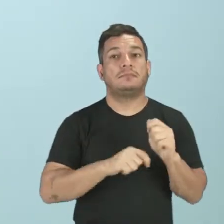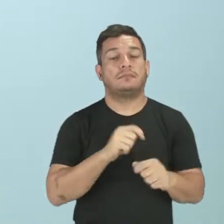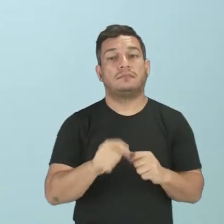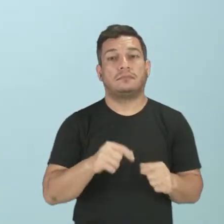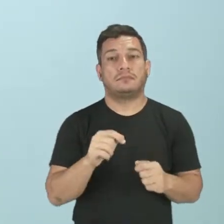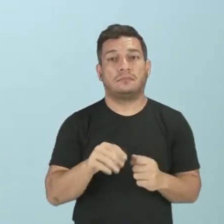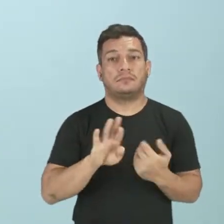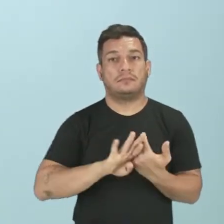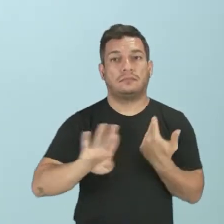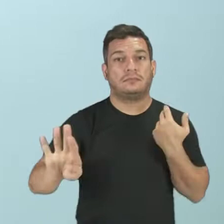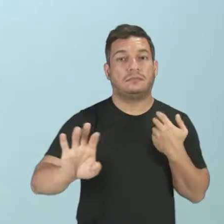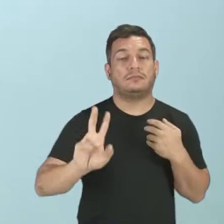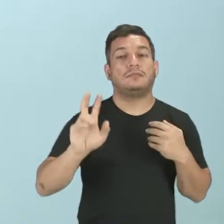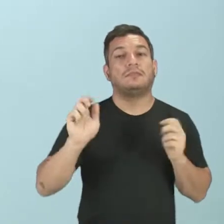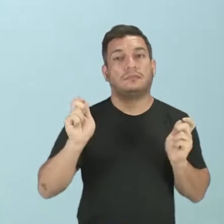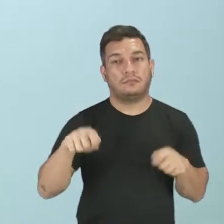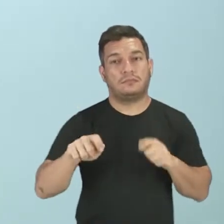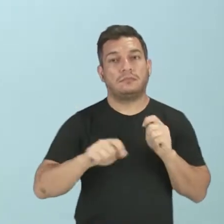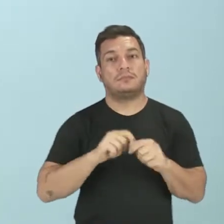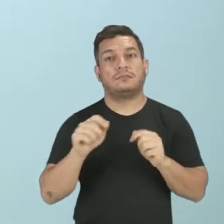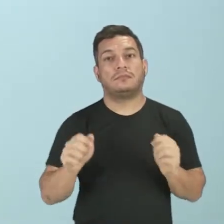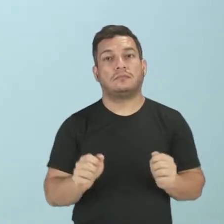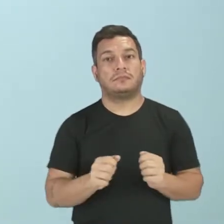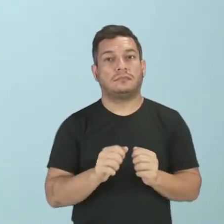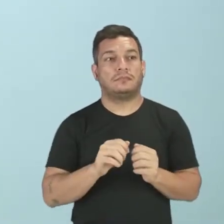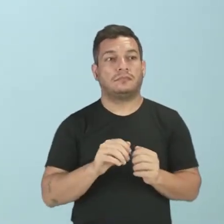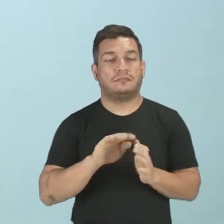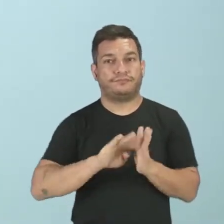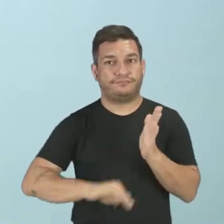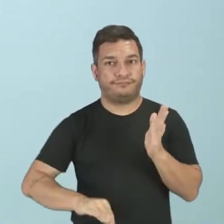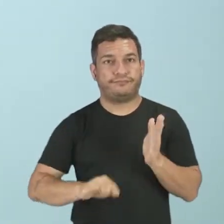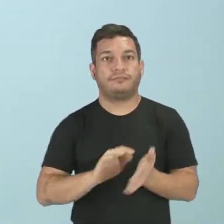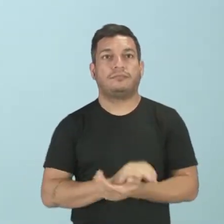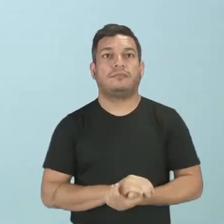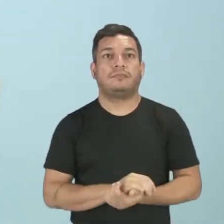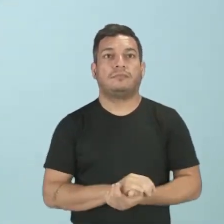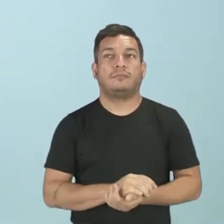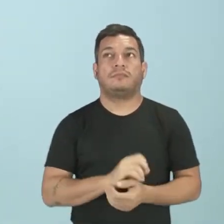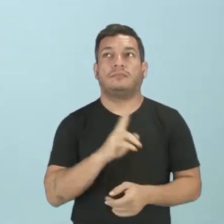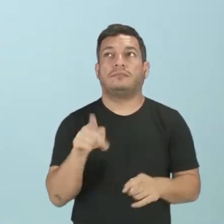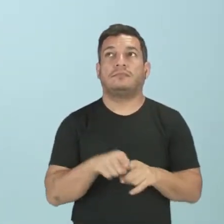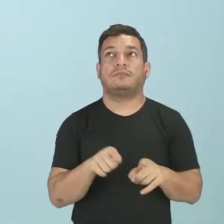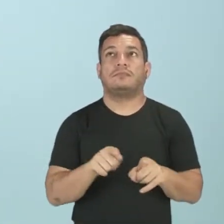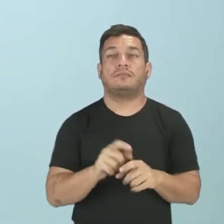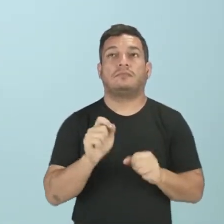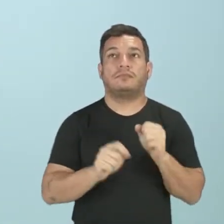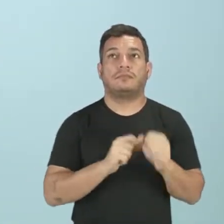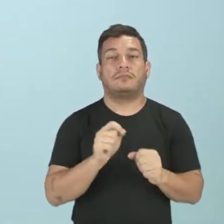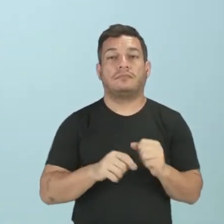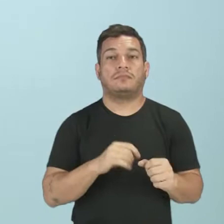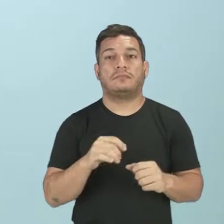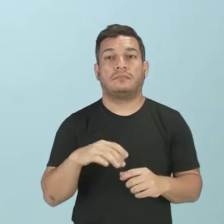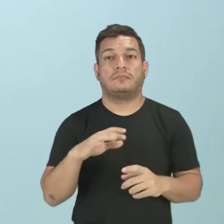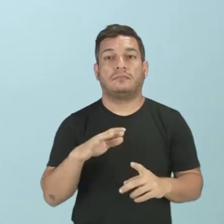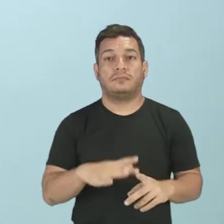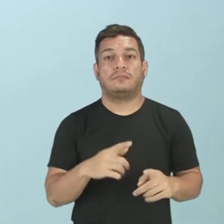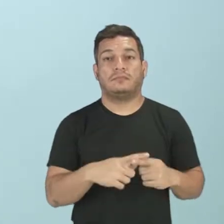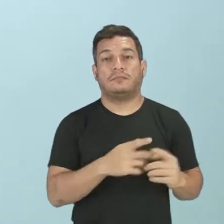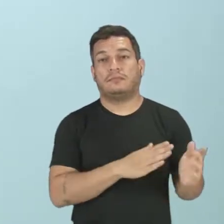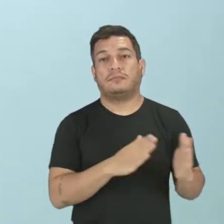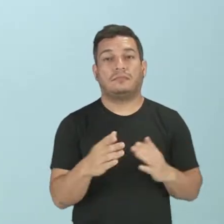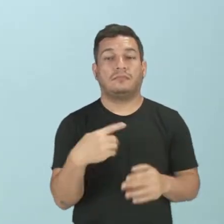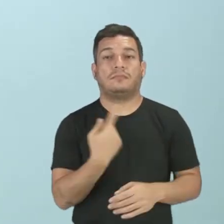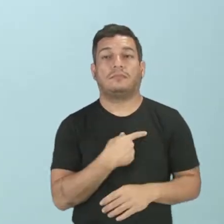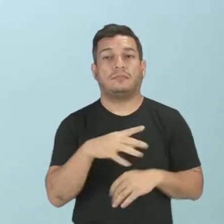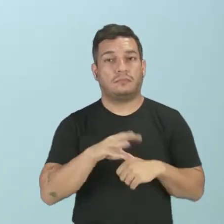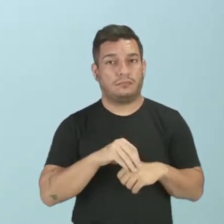repelir ou eles também podem se excluir. Ou também podem se incluir, porque ao longo da nossa vida nós